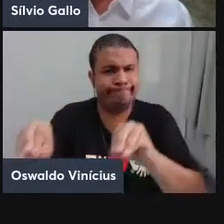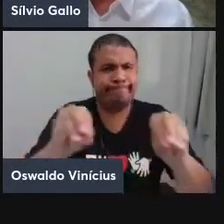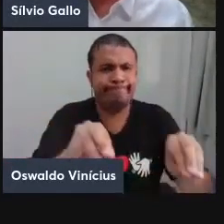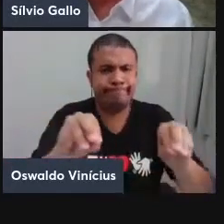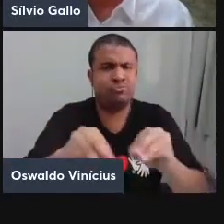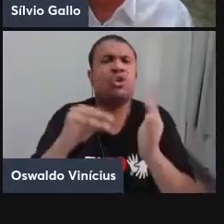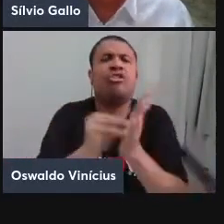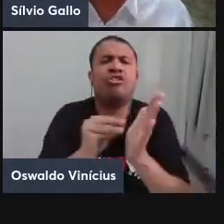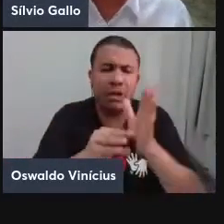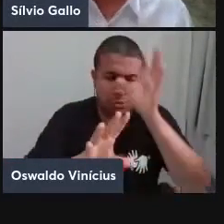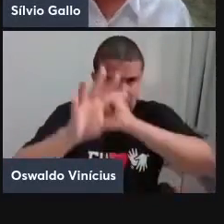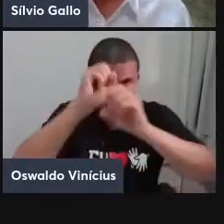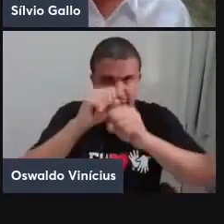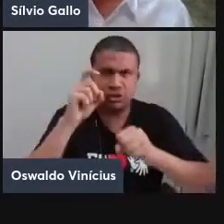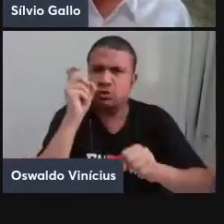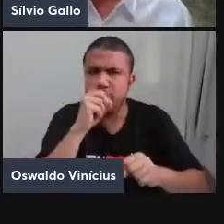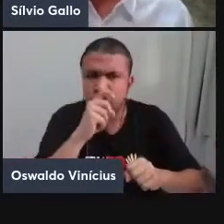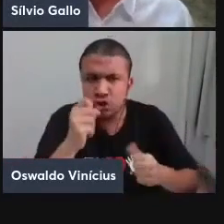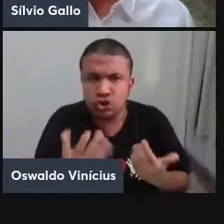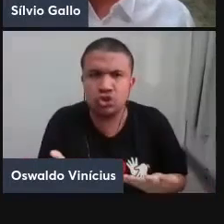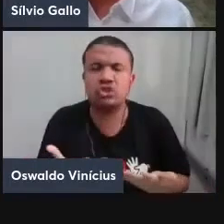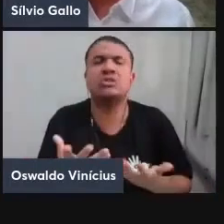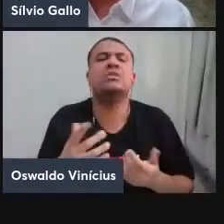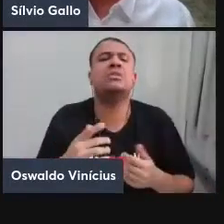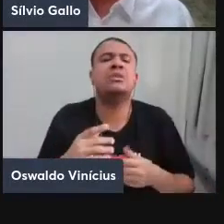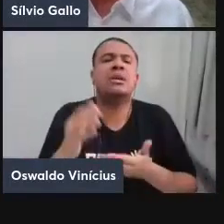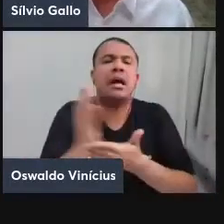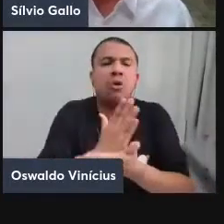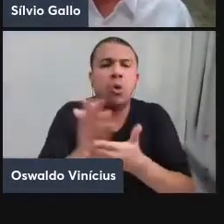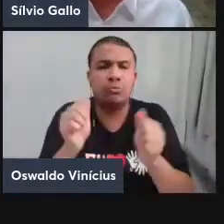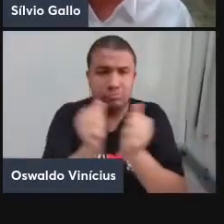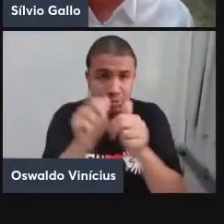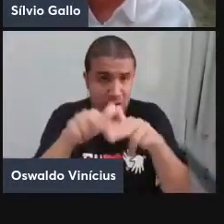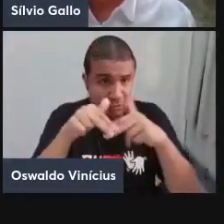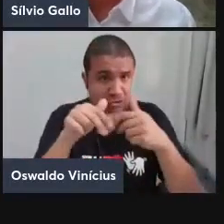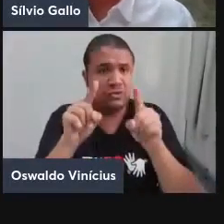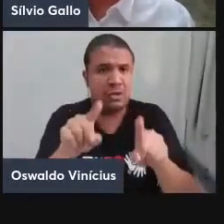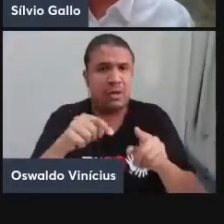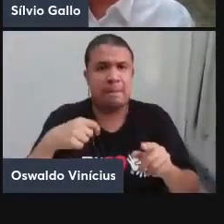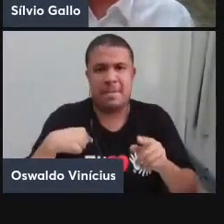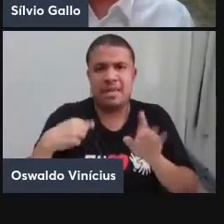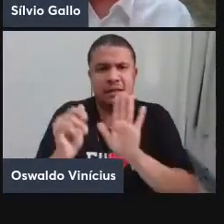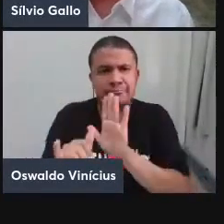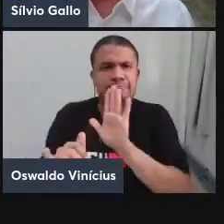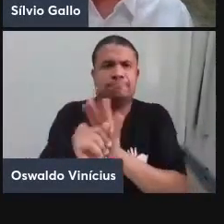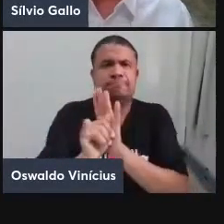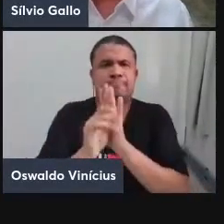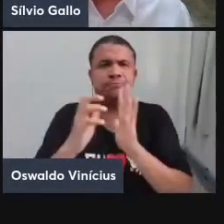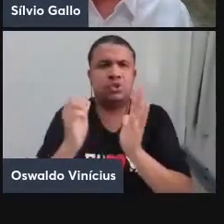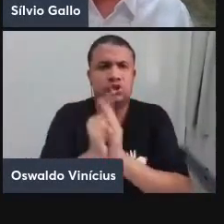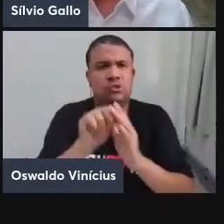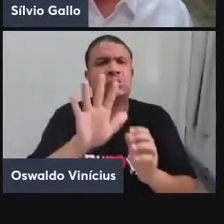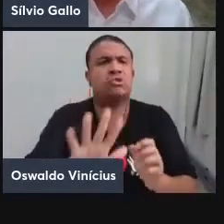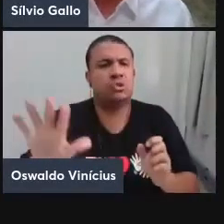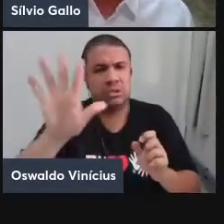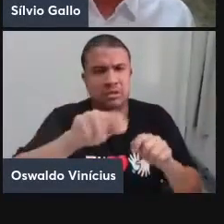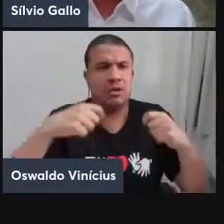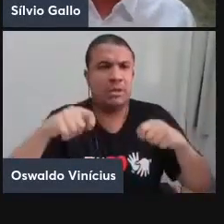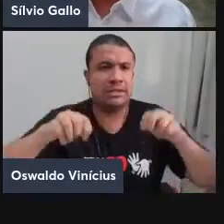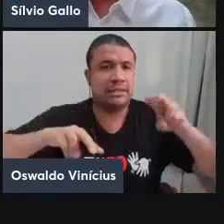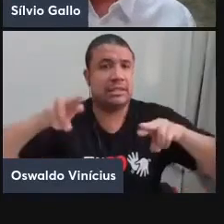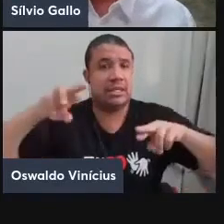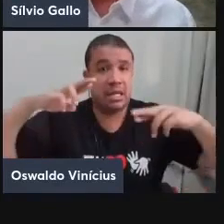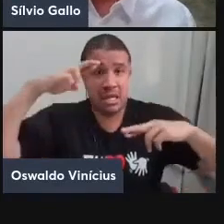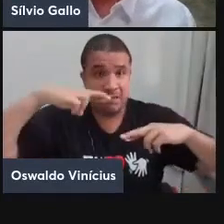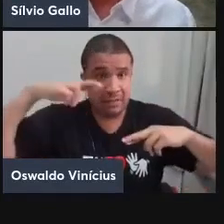falta aprender a mentir, entro até numas por ti, minha identificação, registro geral, carece de revisão,